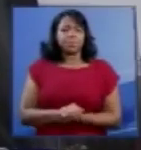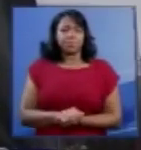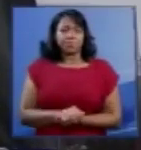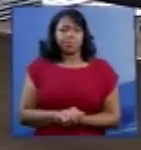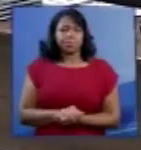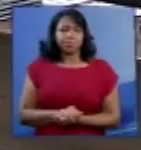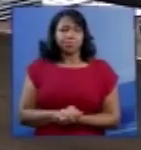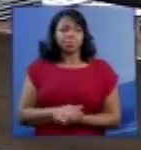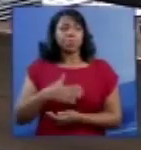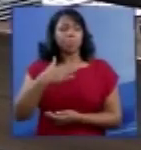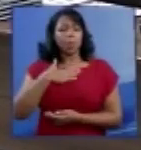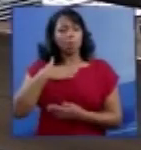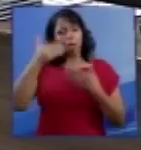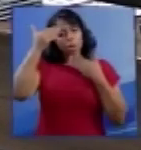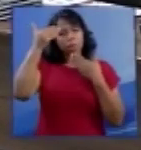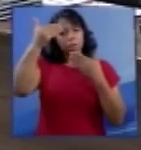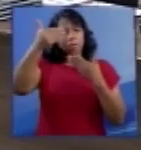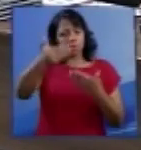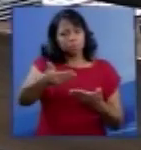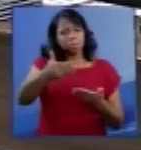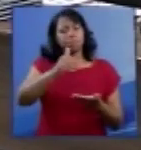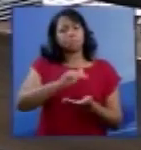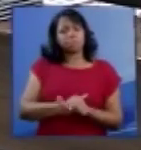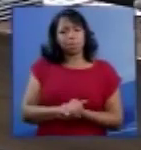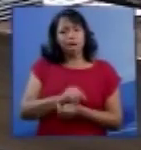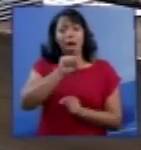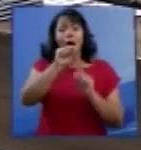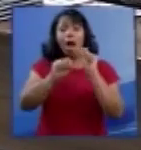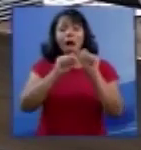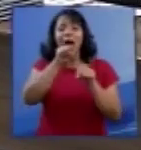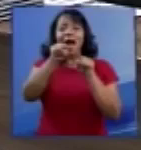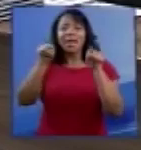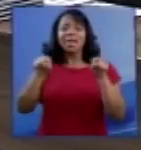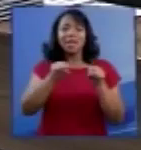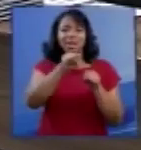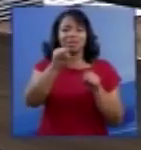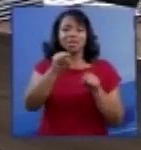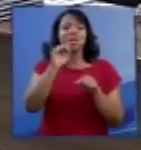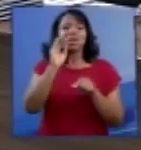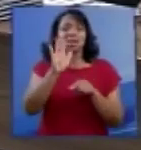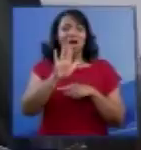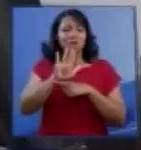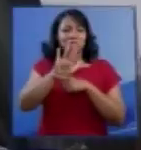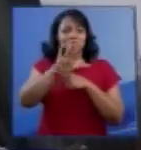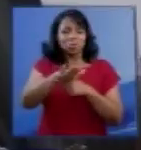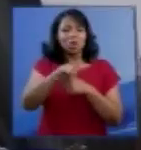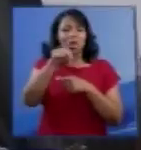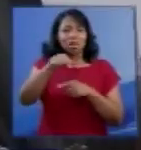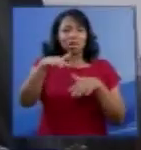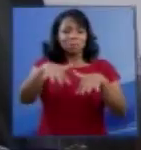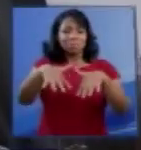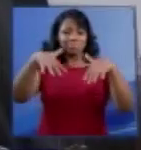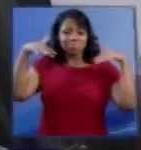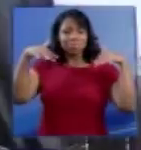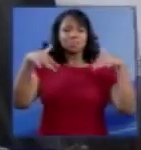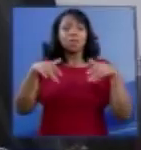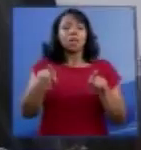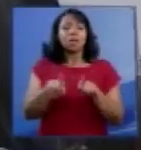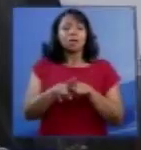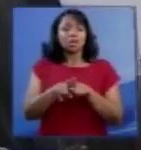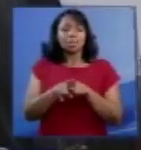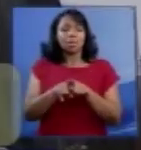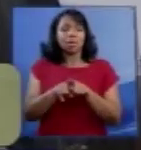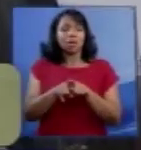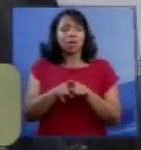O meu agradecimento àqueles que acorreram a este evento, que reputo